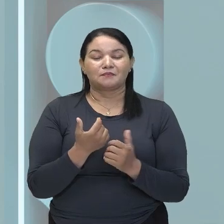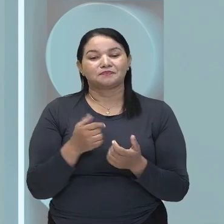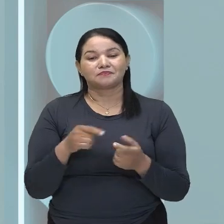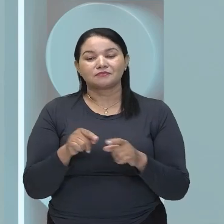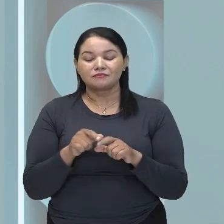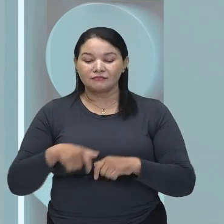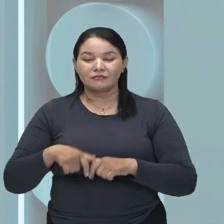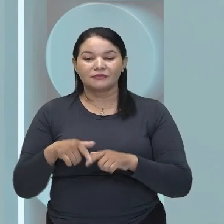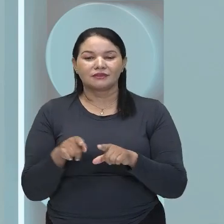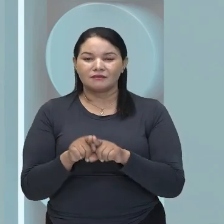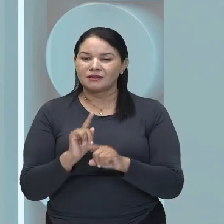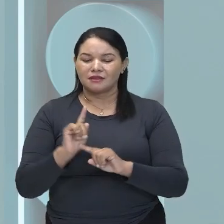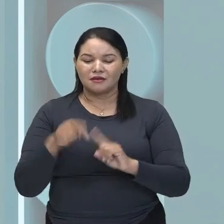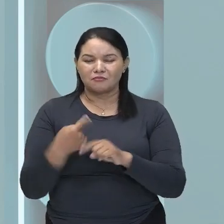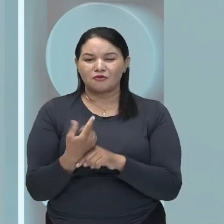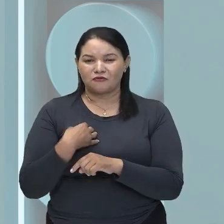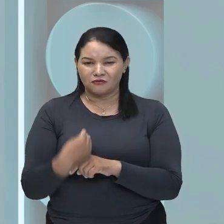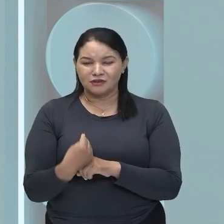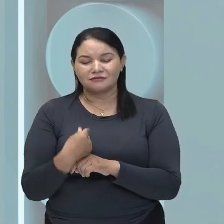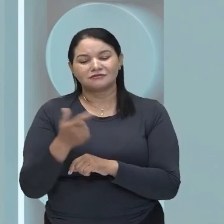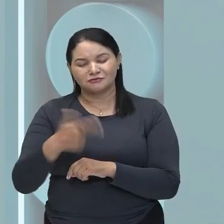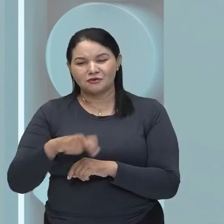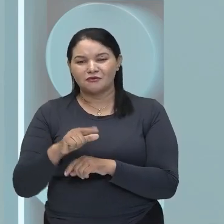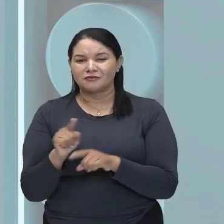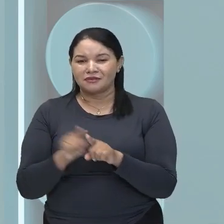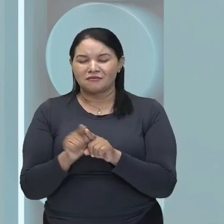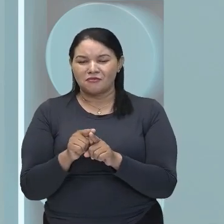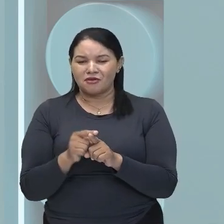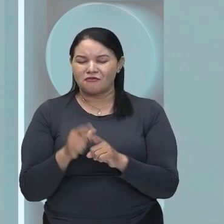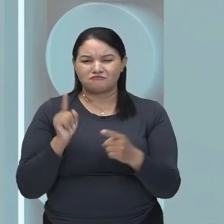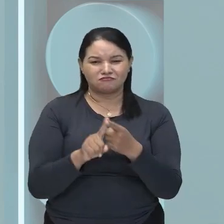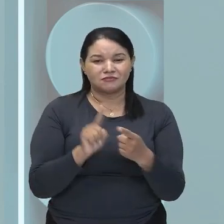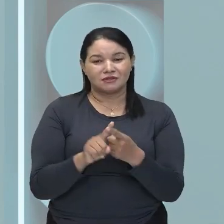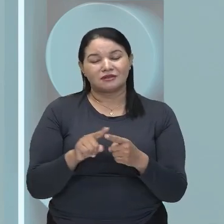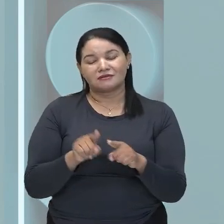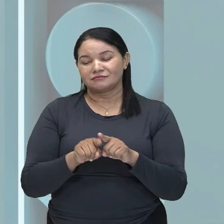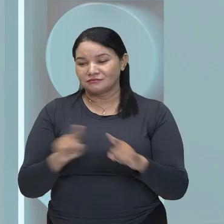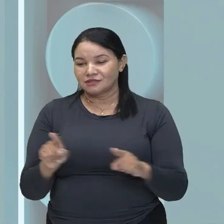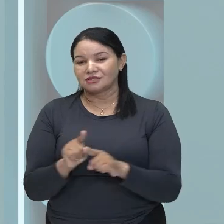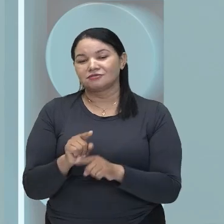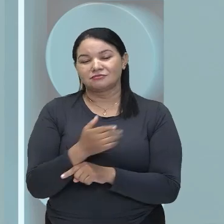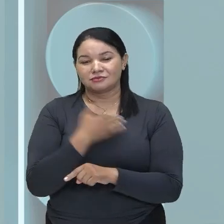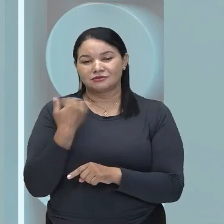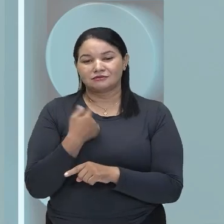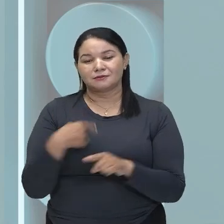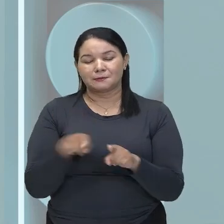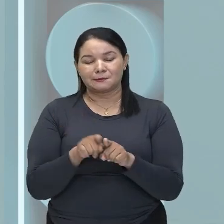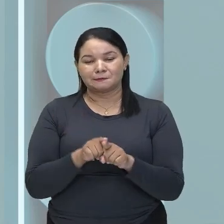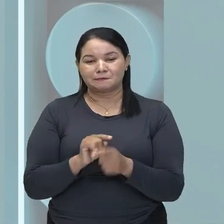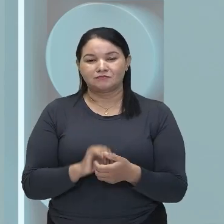Anos mais tarde, Seu filho tentou uma vingança, Mas teve o mesmo fim do pai.